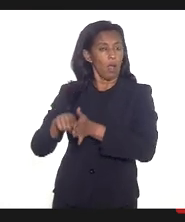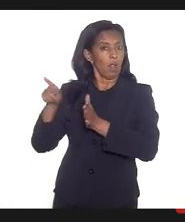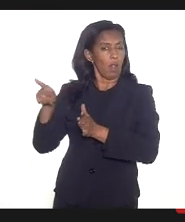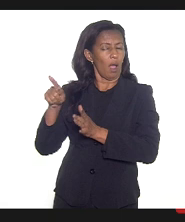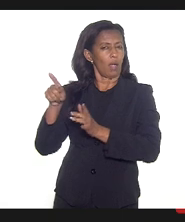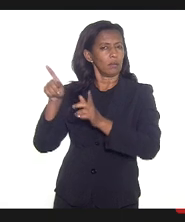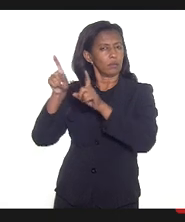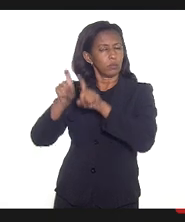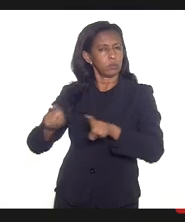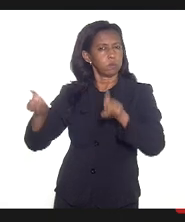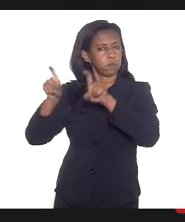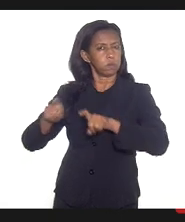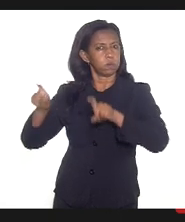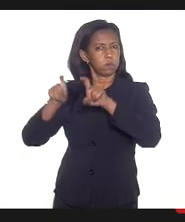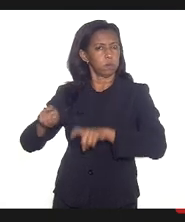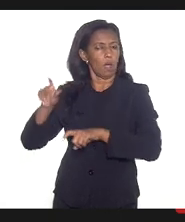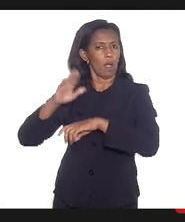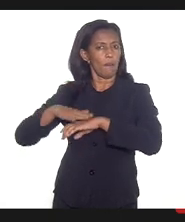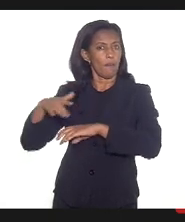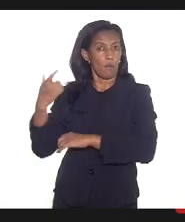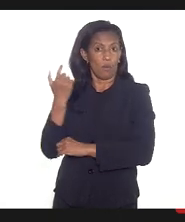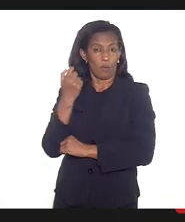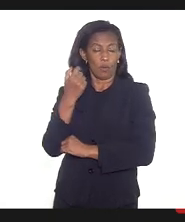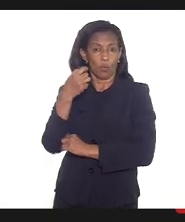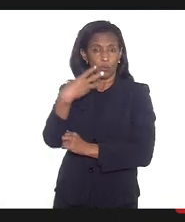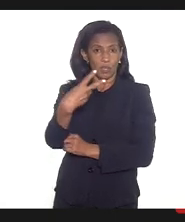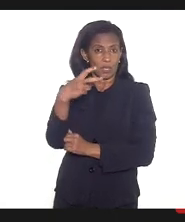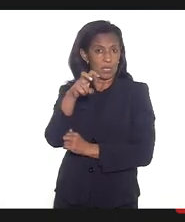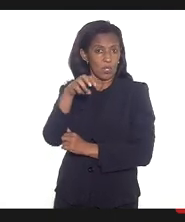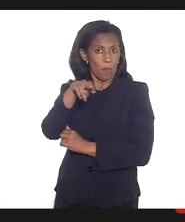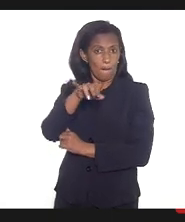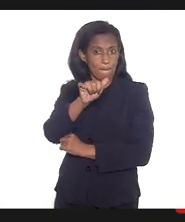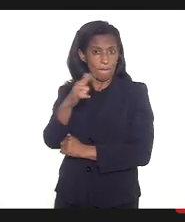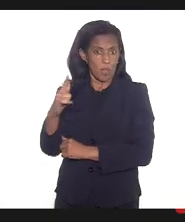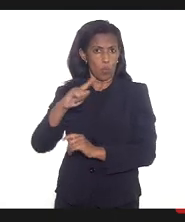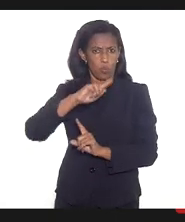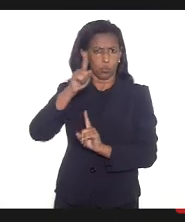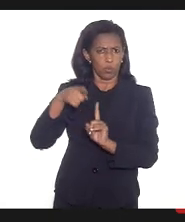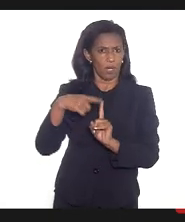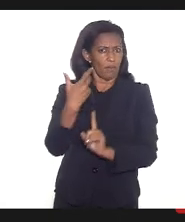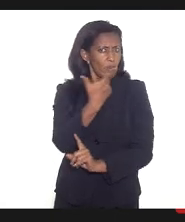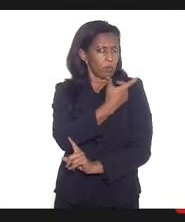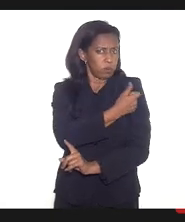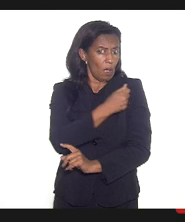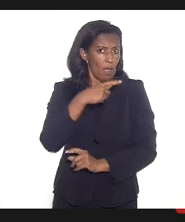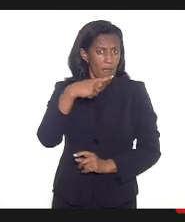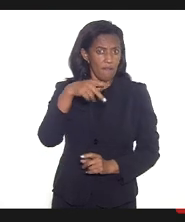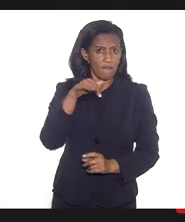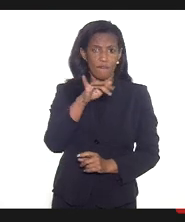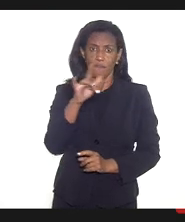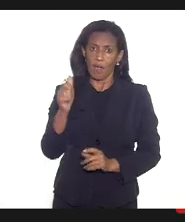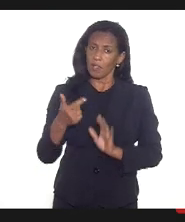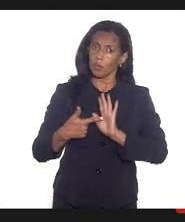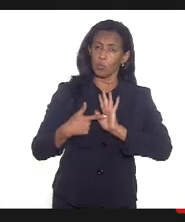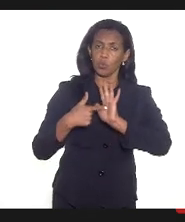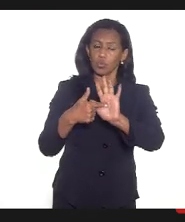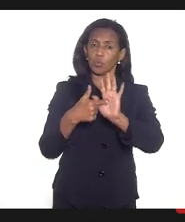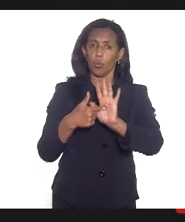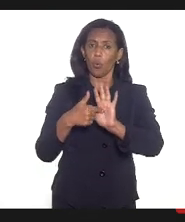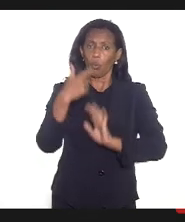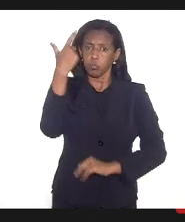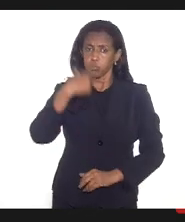Medicine com mais de 35 mil gestantes que receberam a vacina da Pfizer e que mostrou que ela